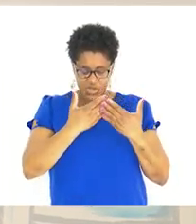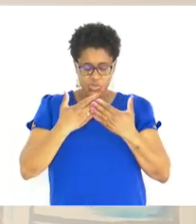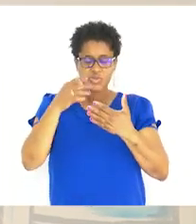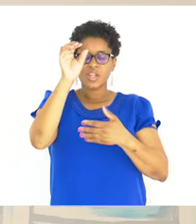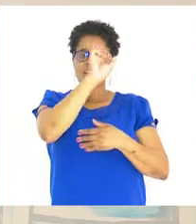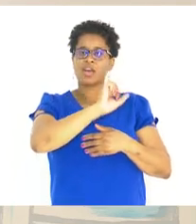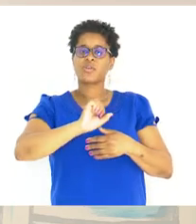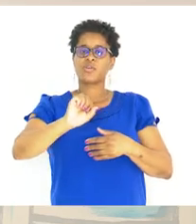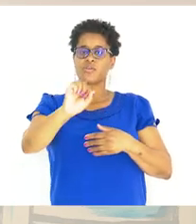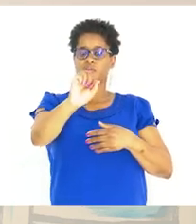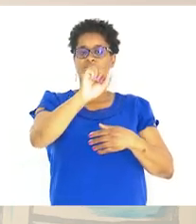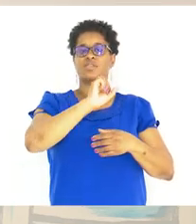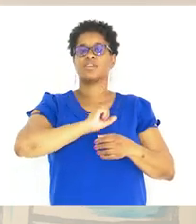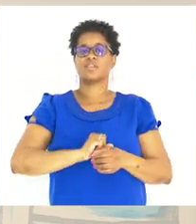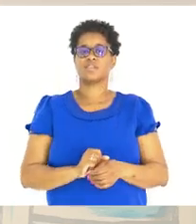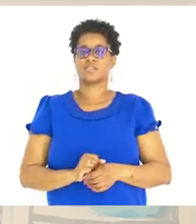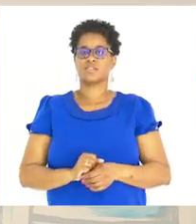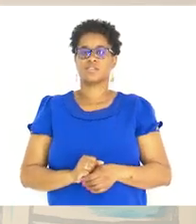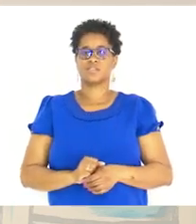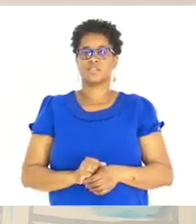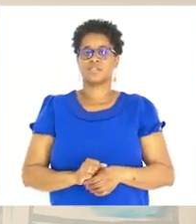Pra estudar Com vocês